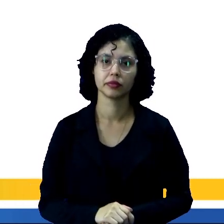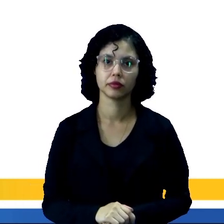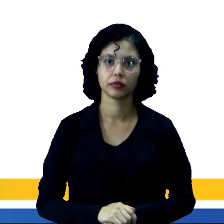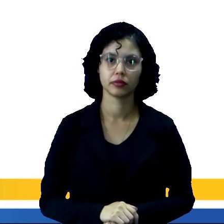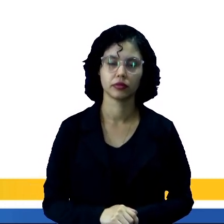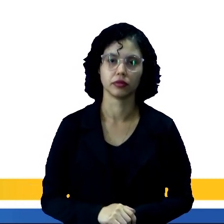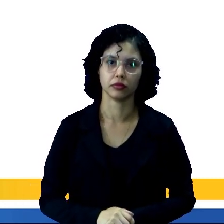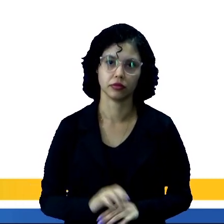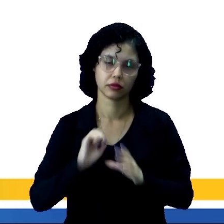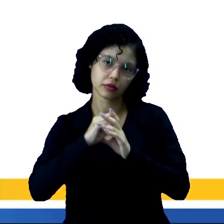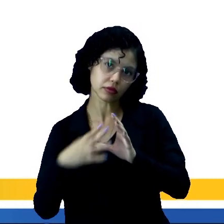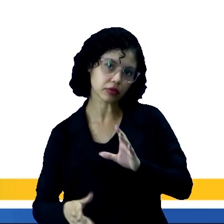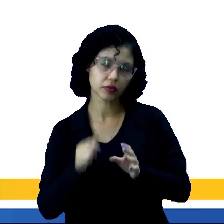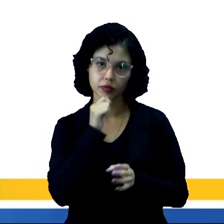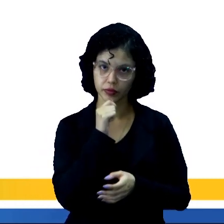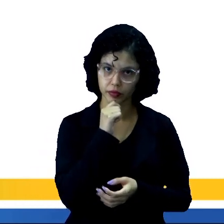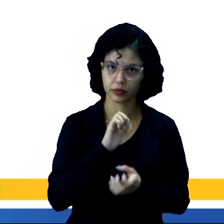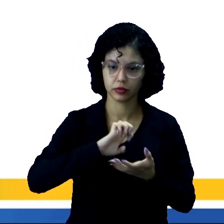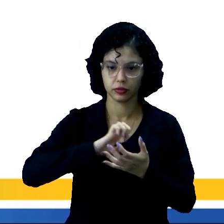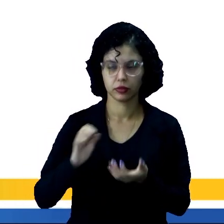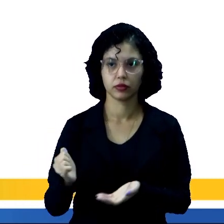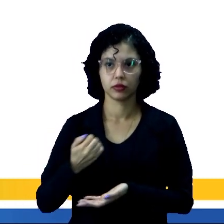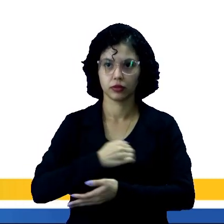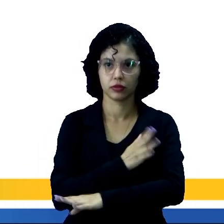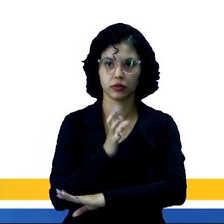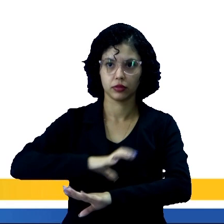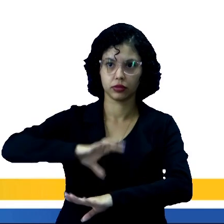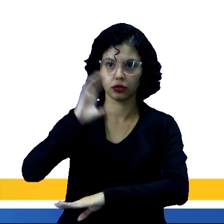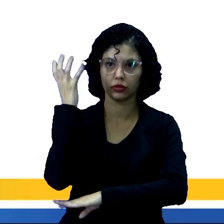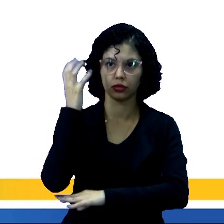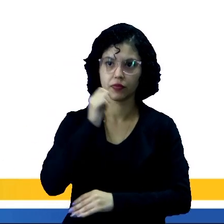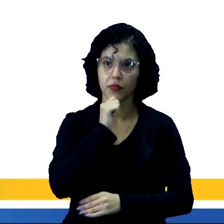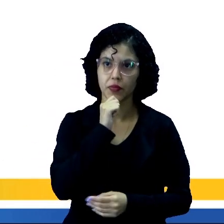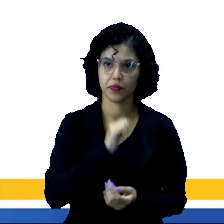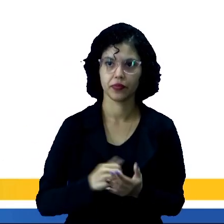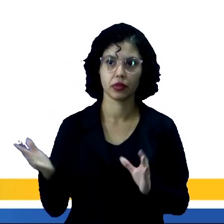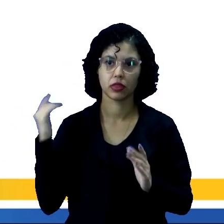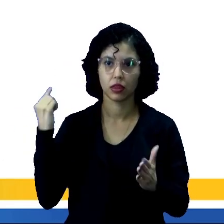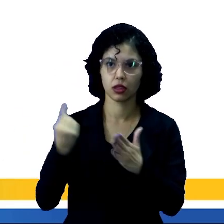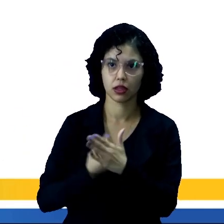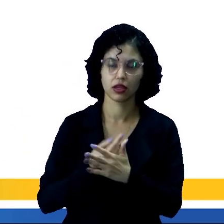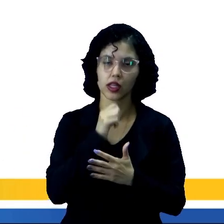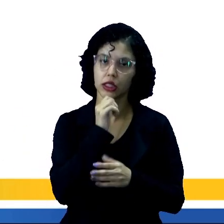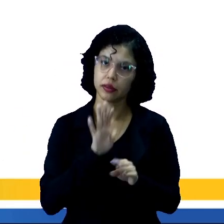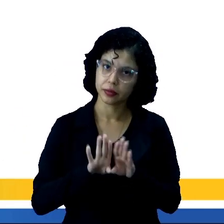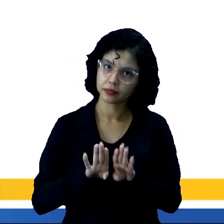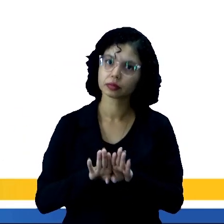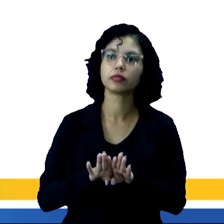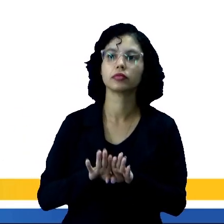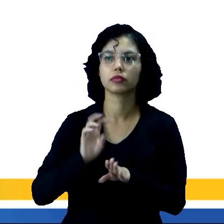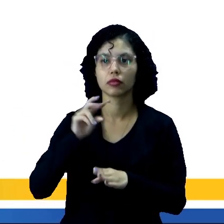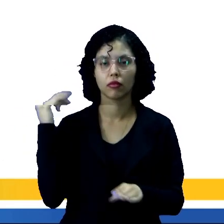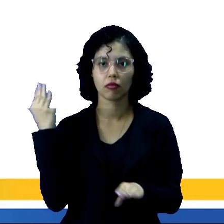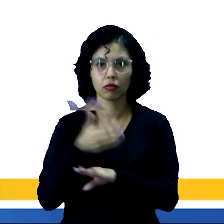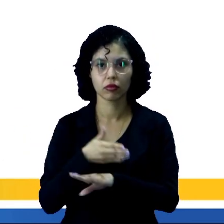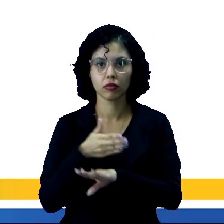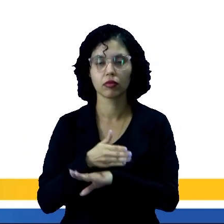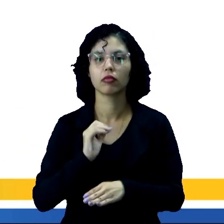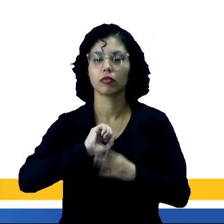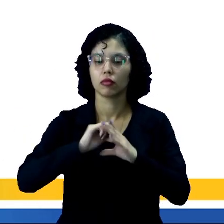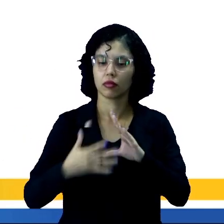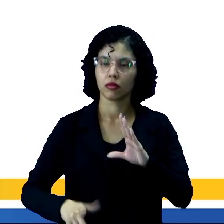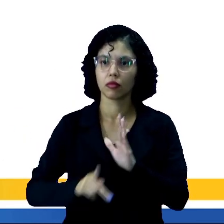as características do ecossistema a qual essas populações estão inseridas vão também interferir nas